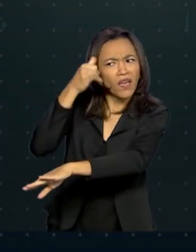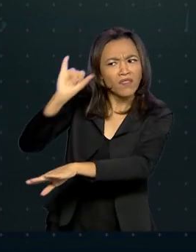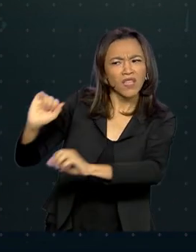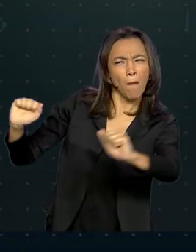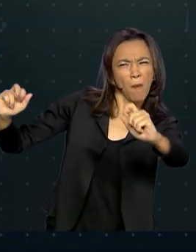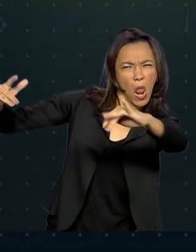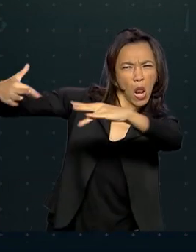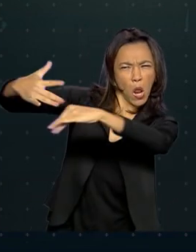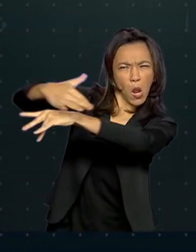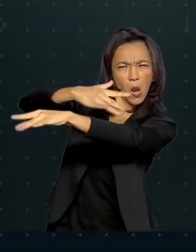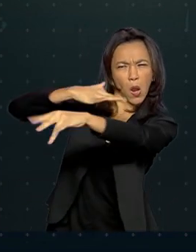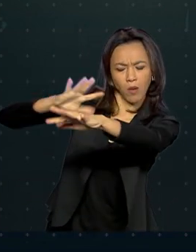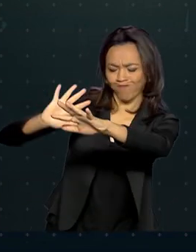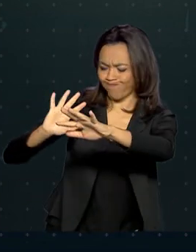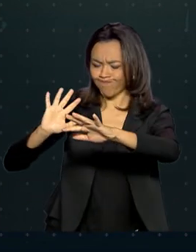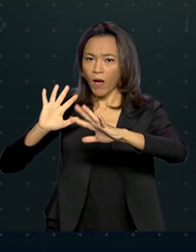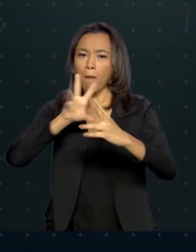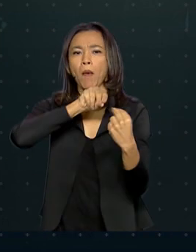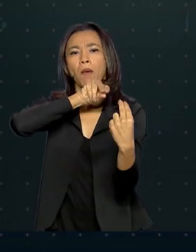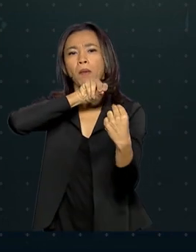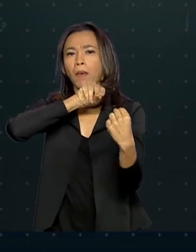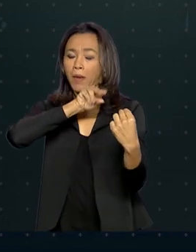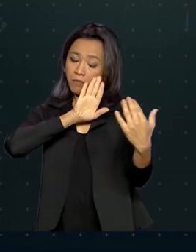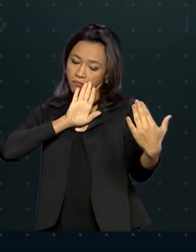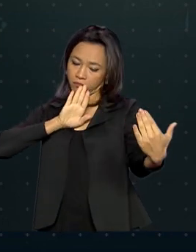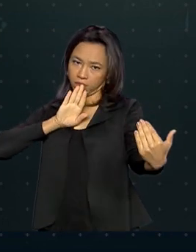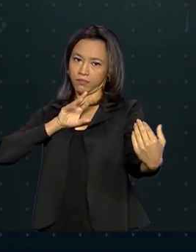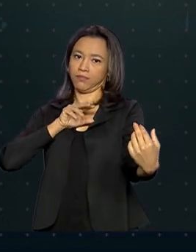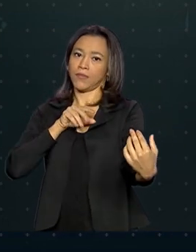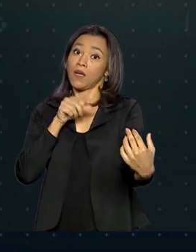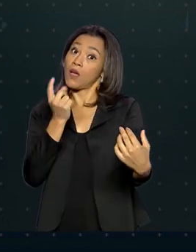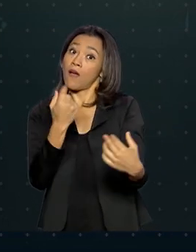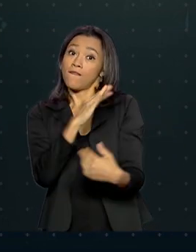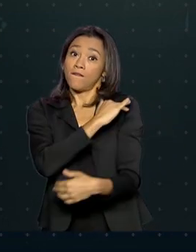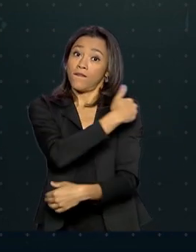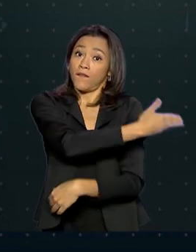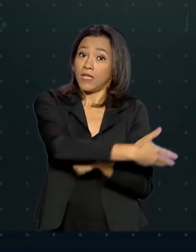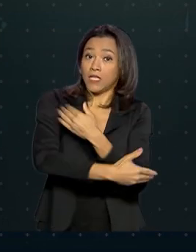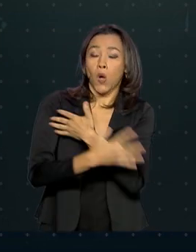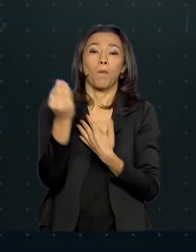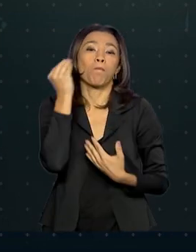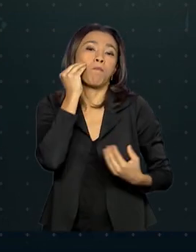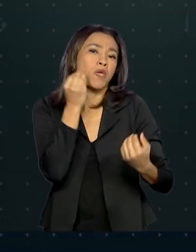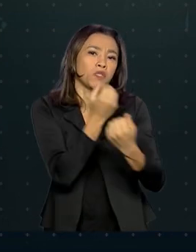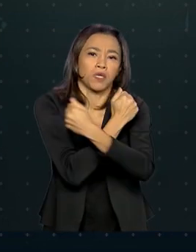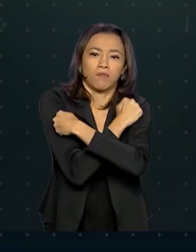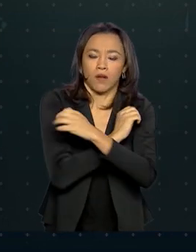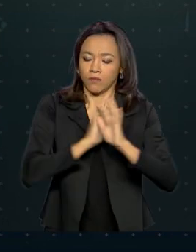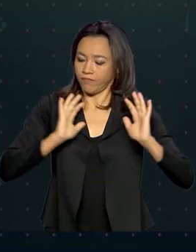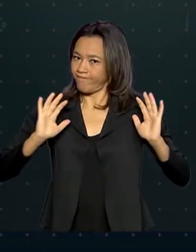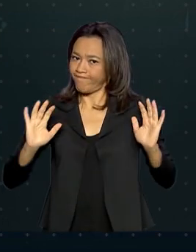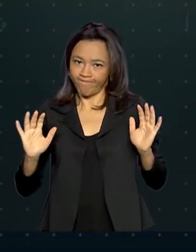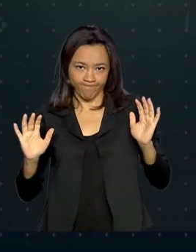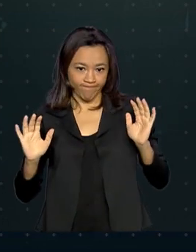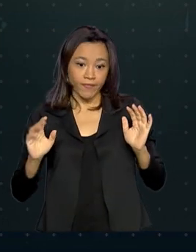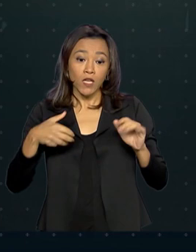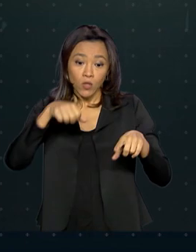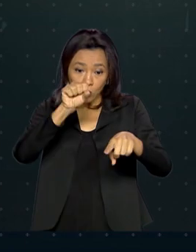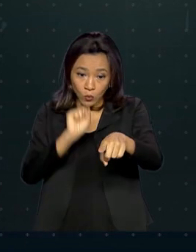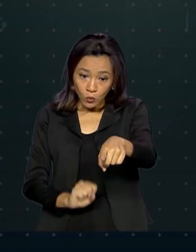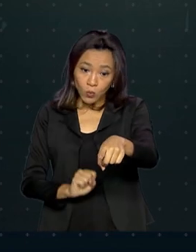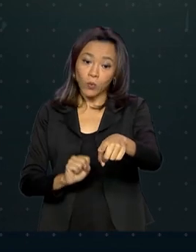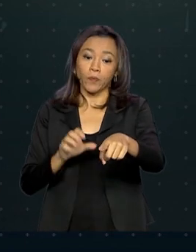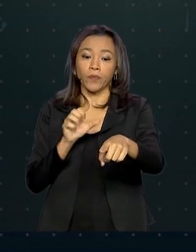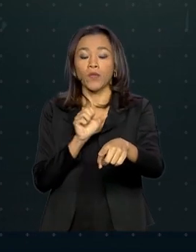lotados e nada de conversas próximas, com vizinhos ou beijos e abraços. Na região sul,